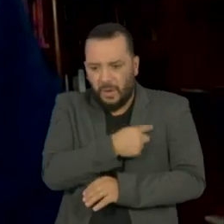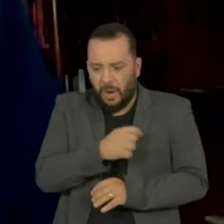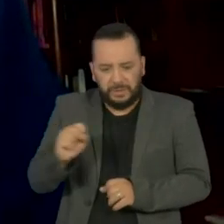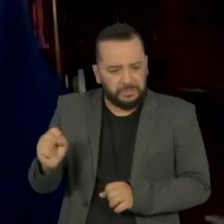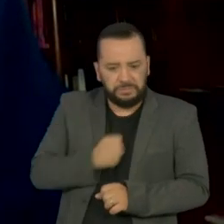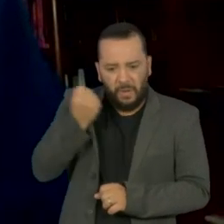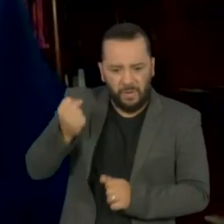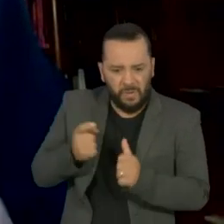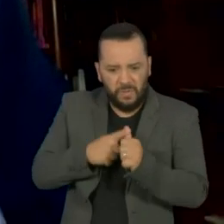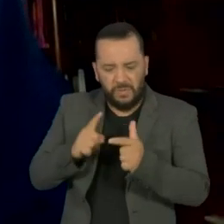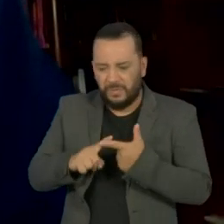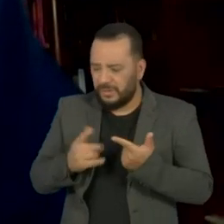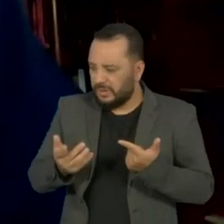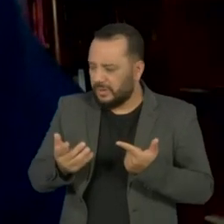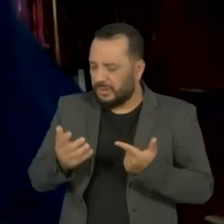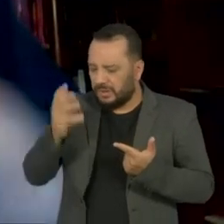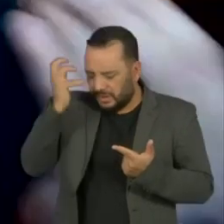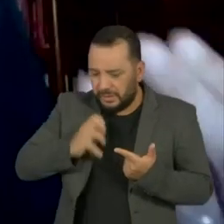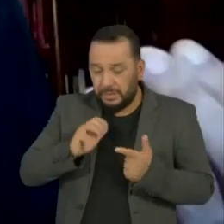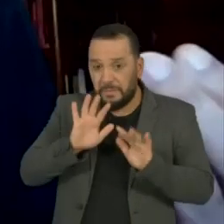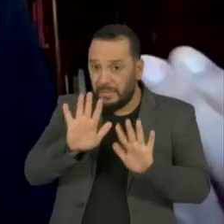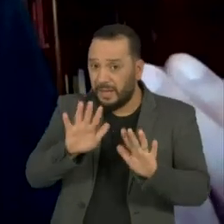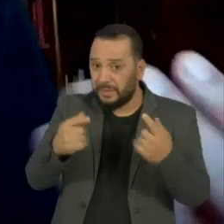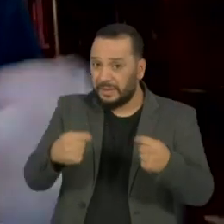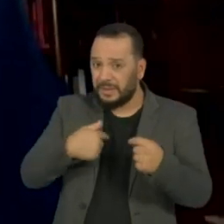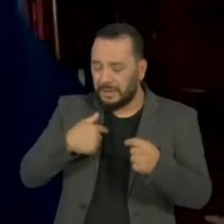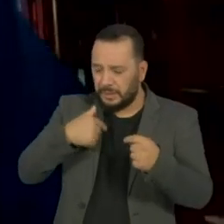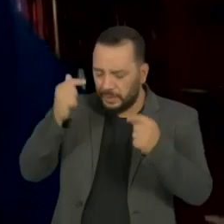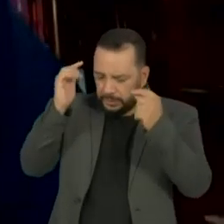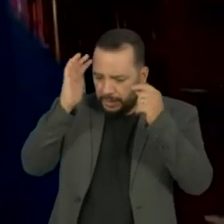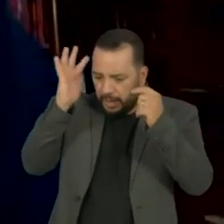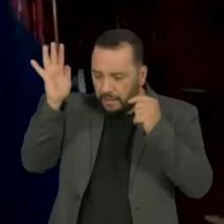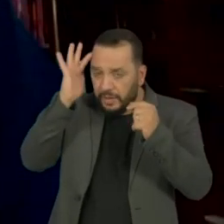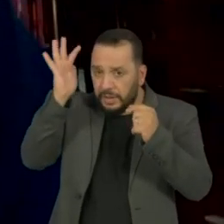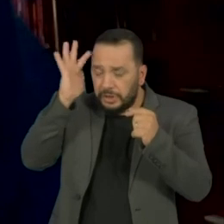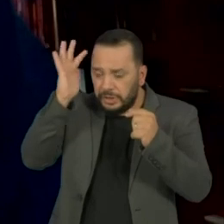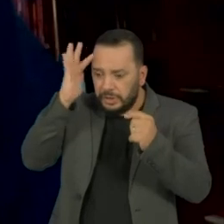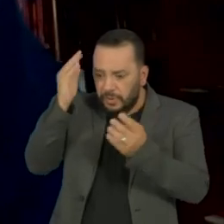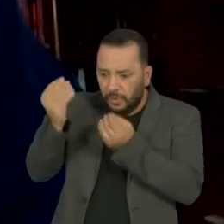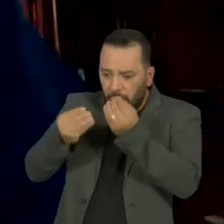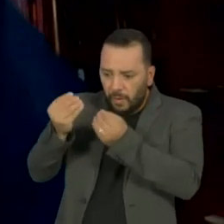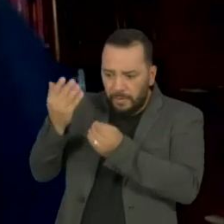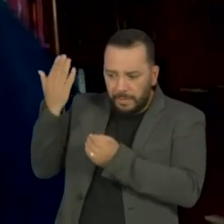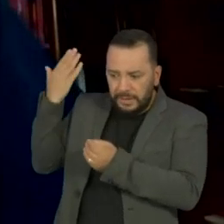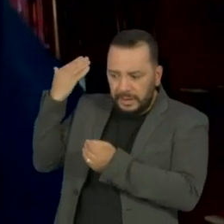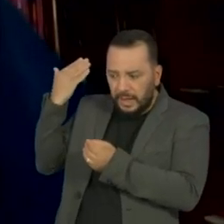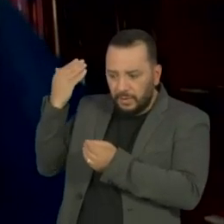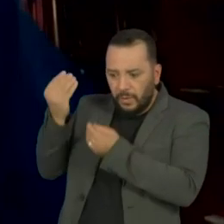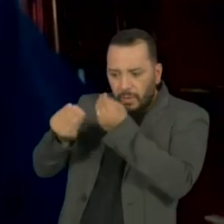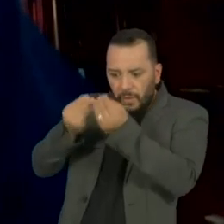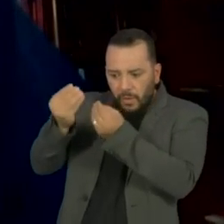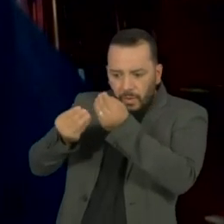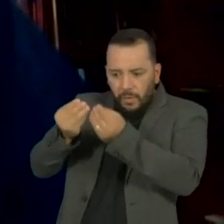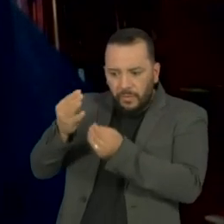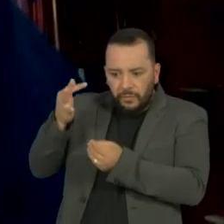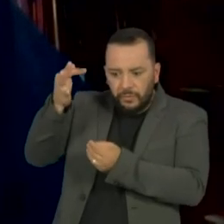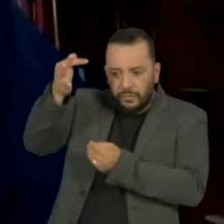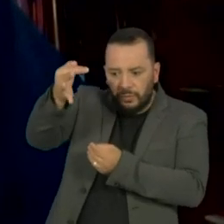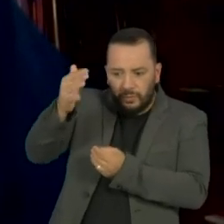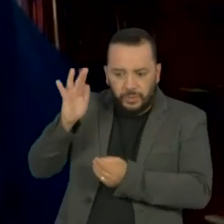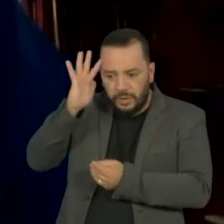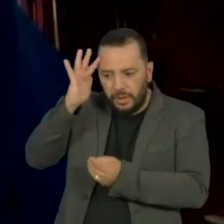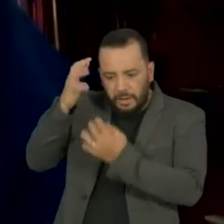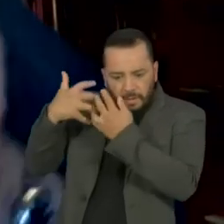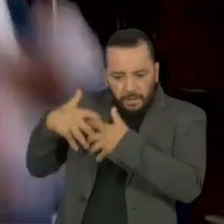potencialmente, uma reflexão sobre de onde vinhamos e para onde vamos. E é possível transformar a nossa